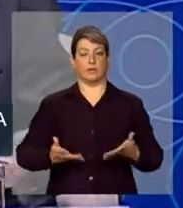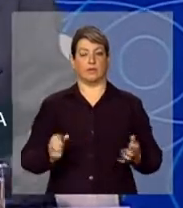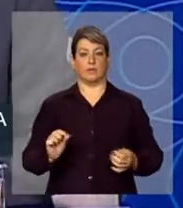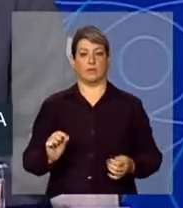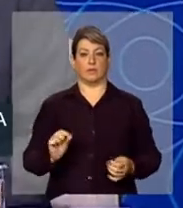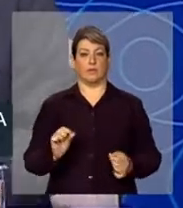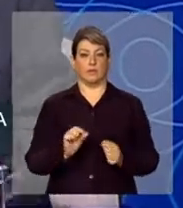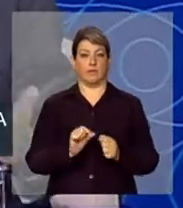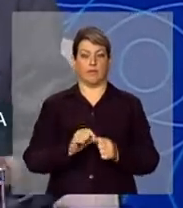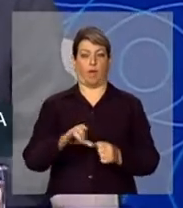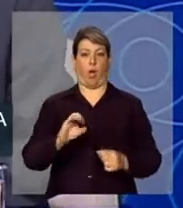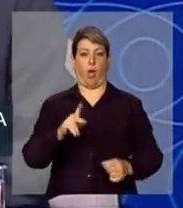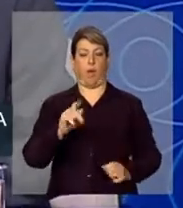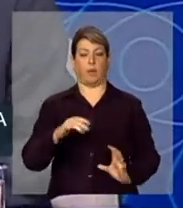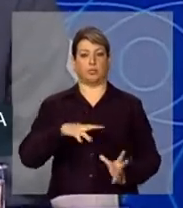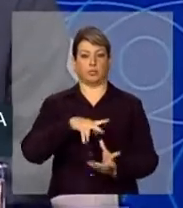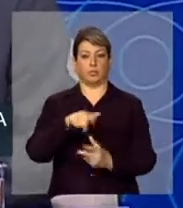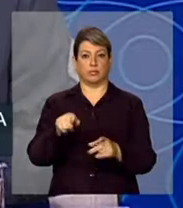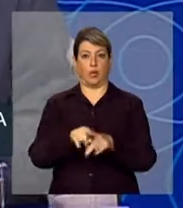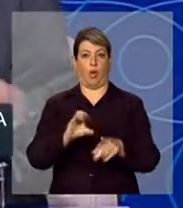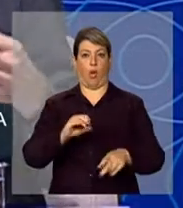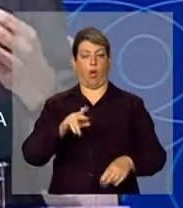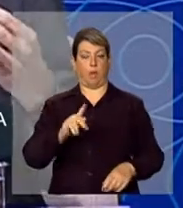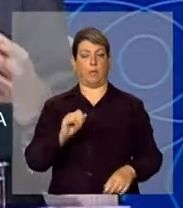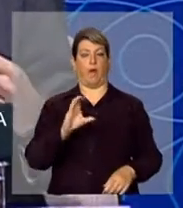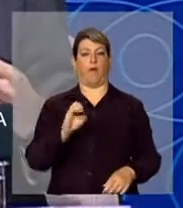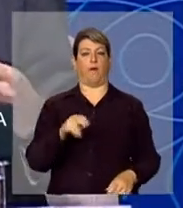pela realização da Copa do Mundo e da Copa das Confederações,